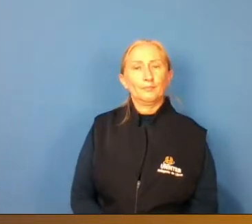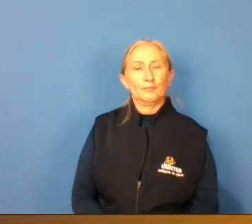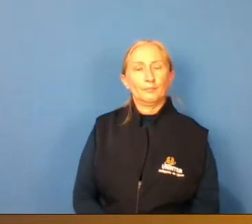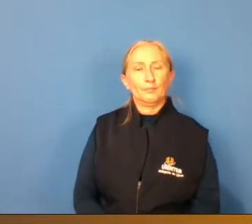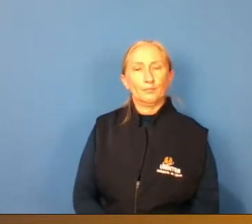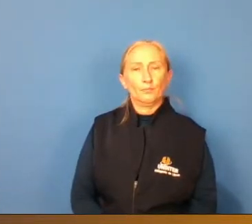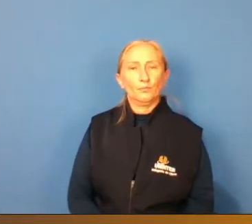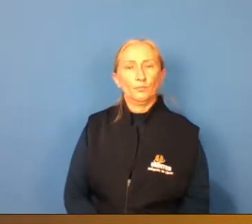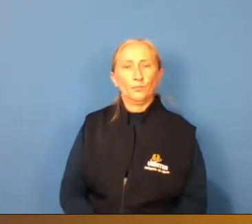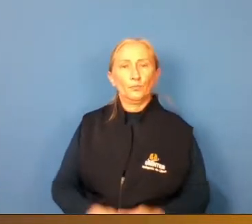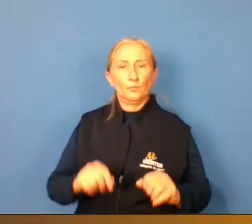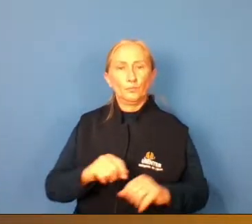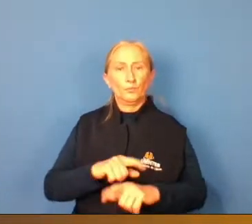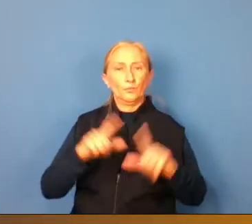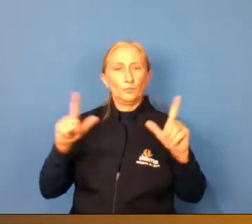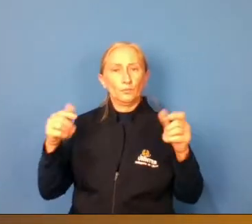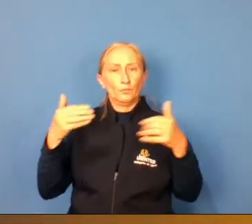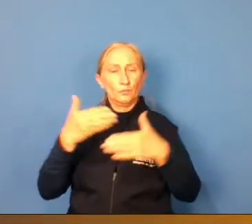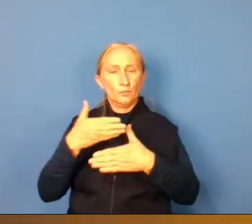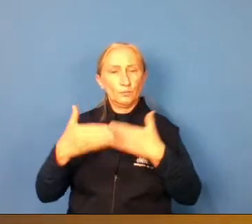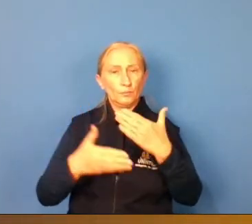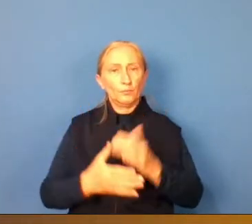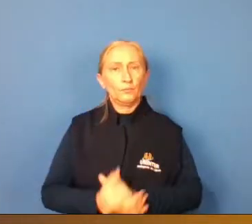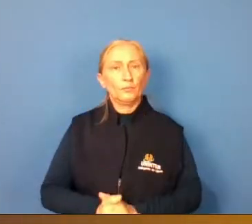só vou abrir aqui para compartilhar